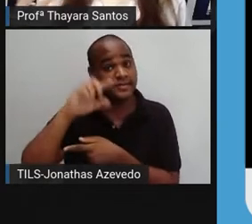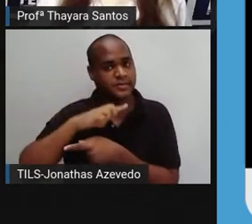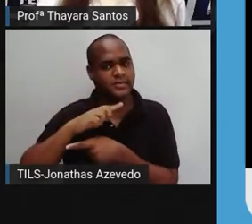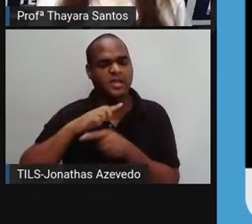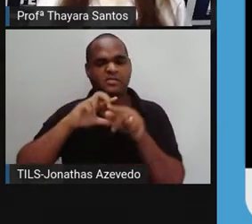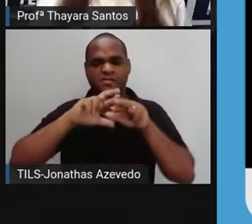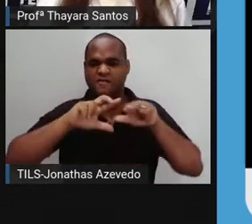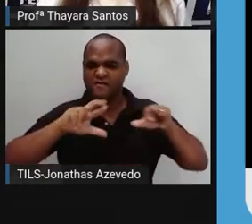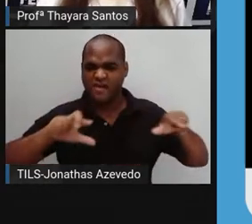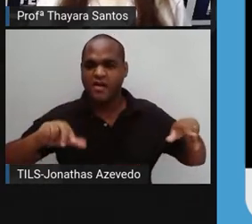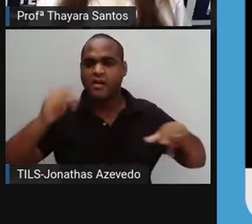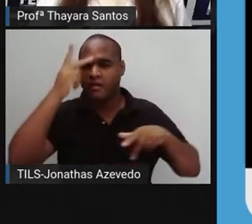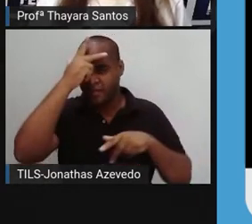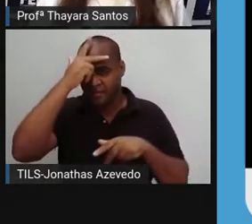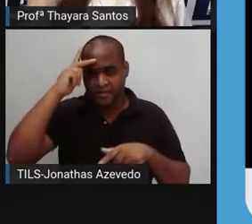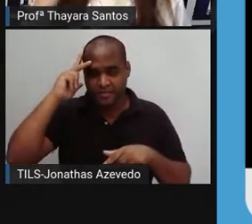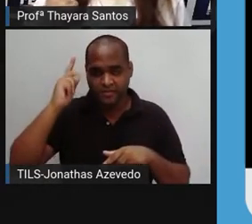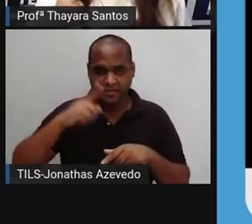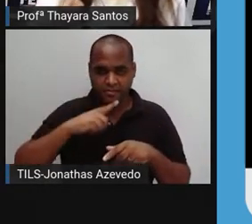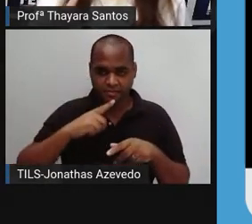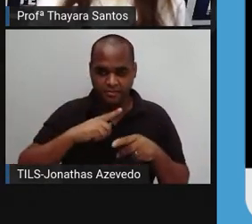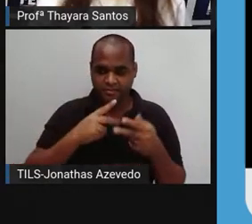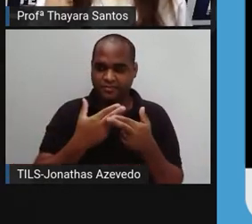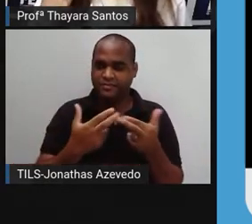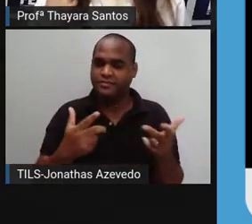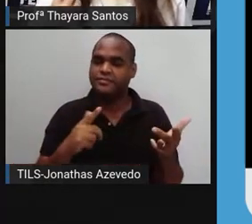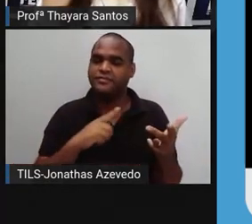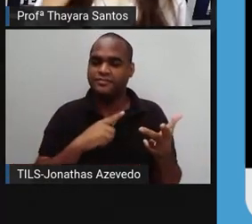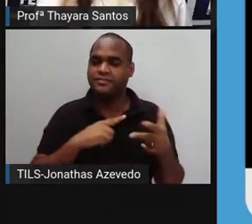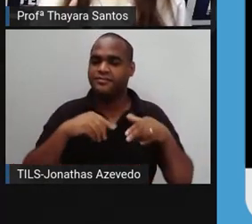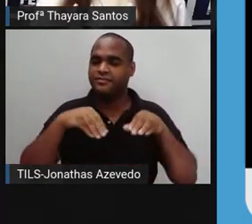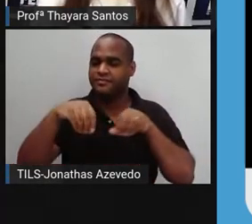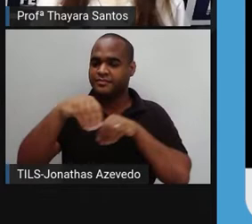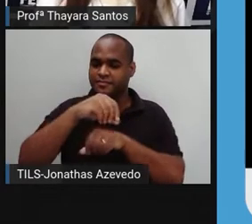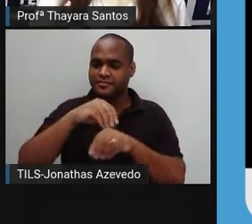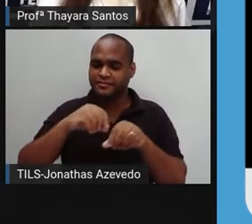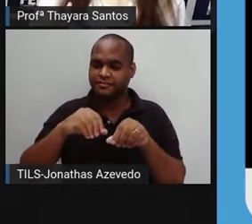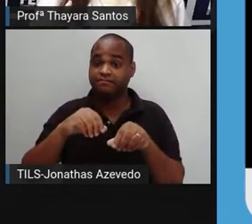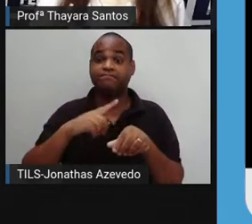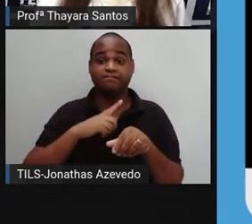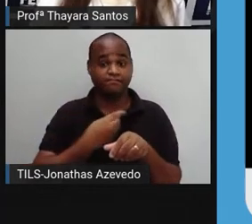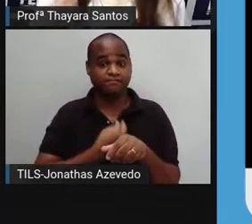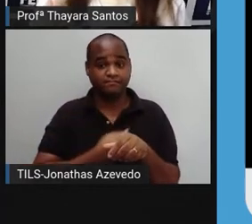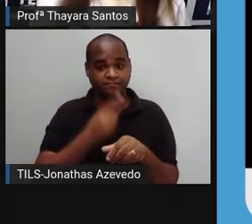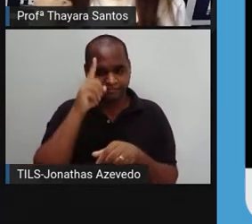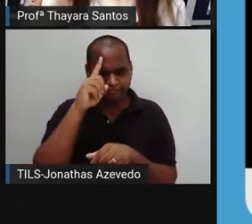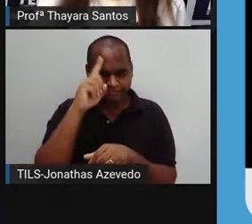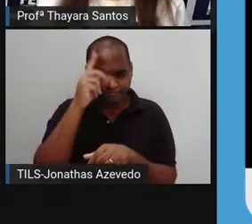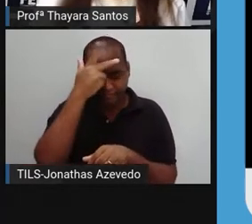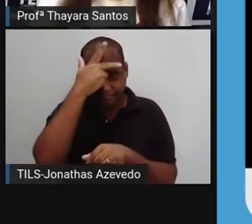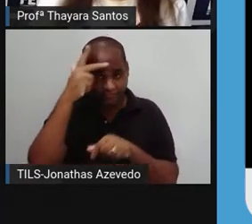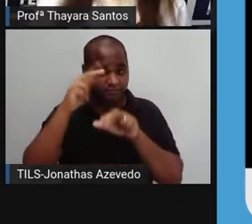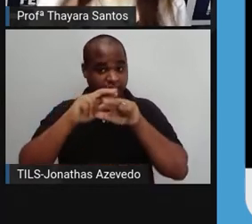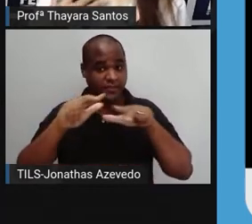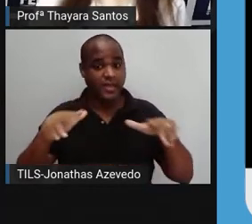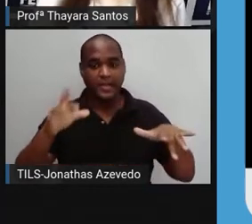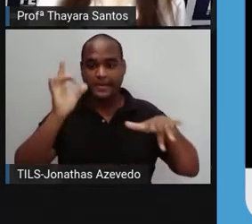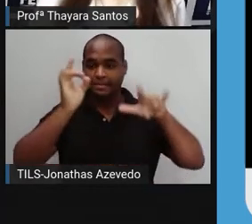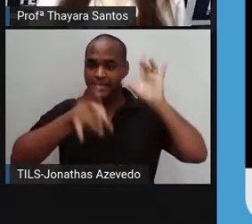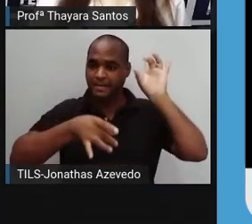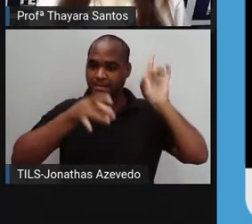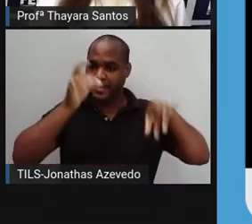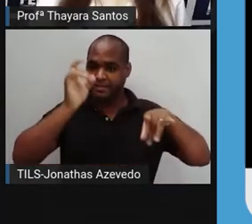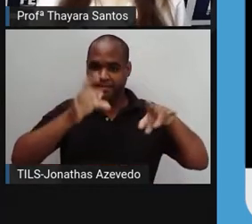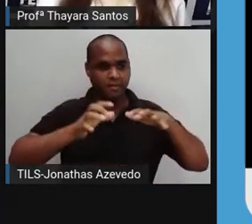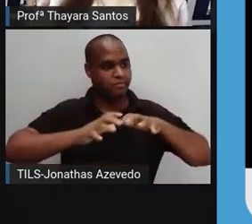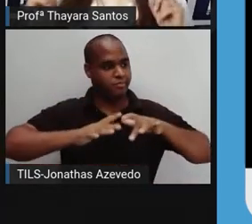existem bilhões de pessoas vivendo na Terra e se cada um jogar um resíduo desses por dia, imagina o tanto de lixo que a gente vai